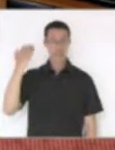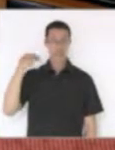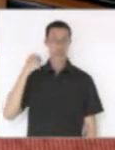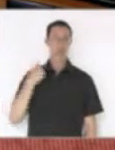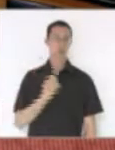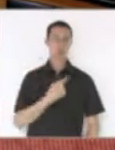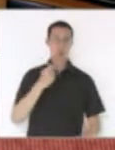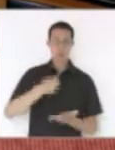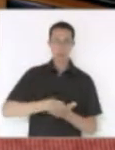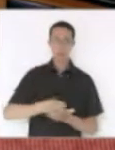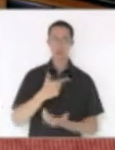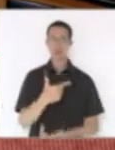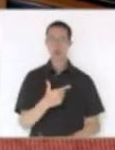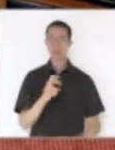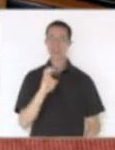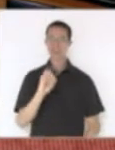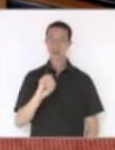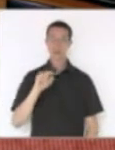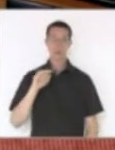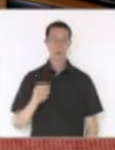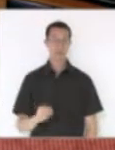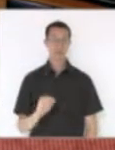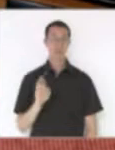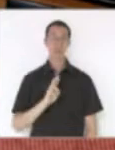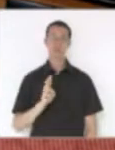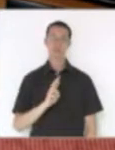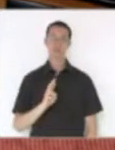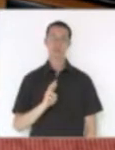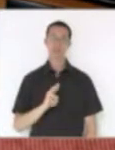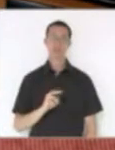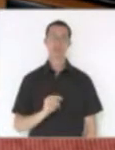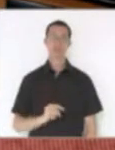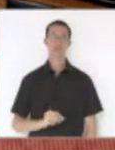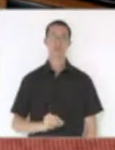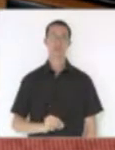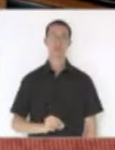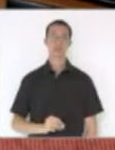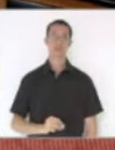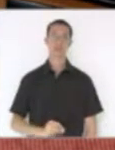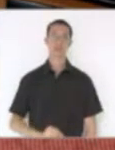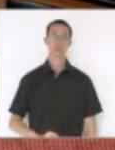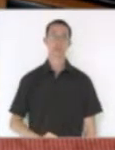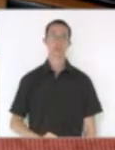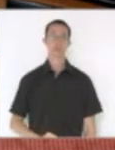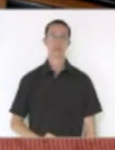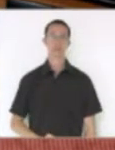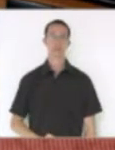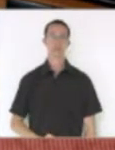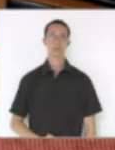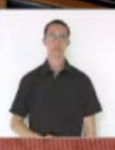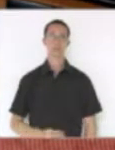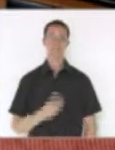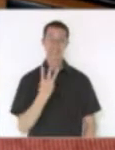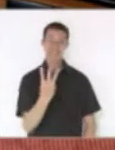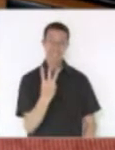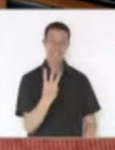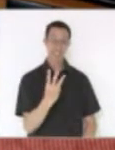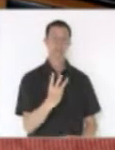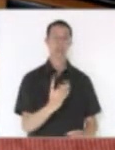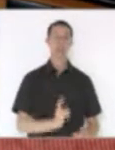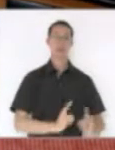mil reais na atual conjuntura que está tudo trancado em três prédios, presidente.